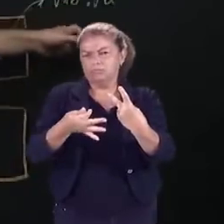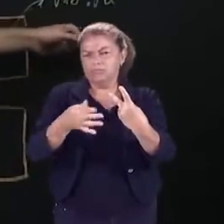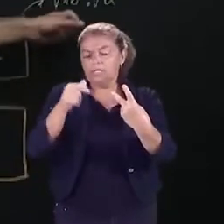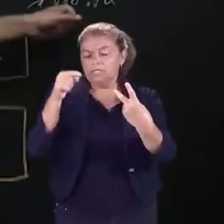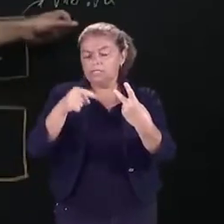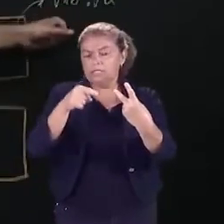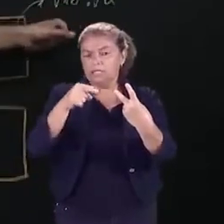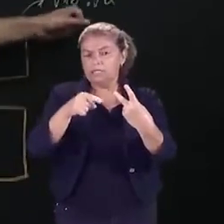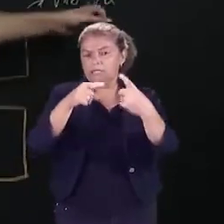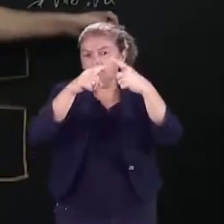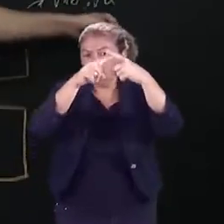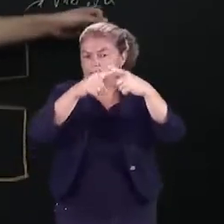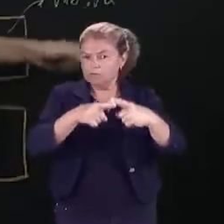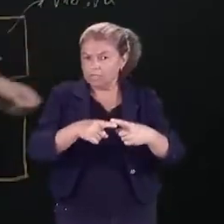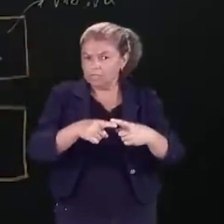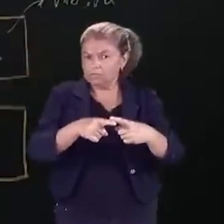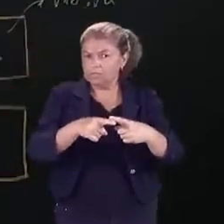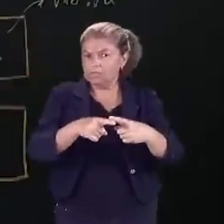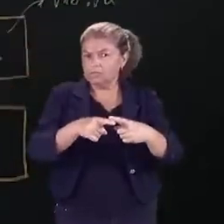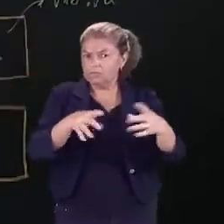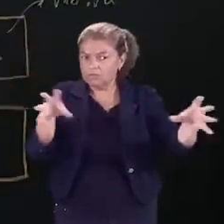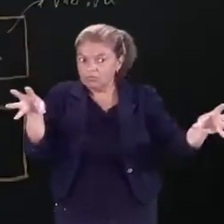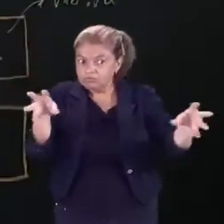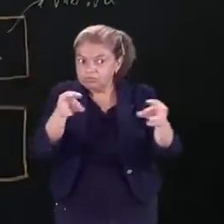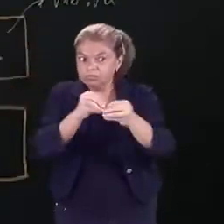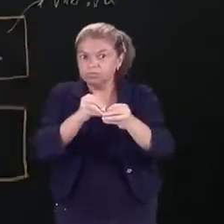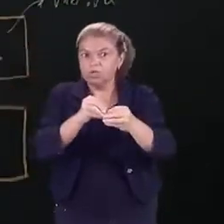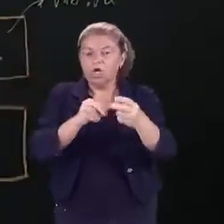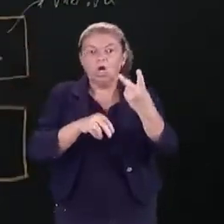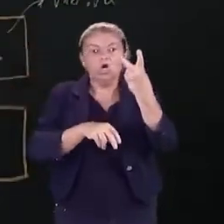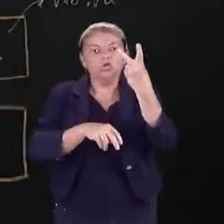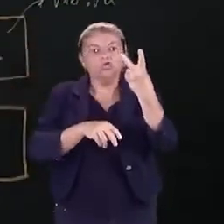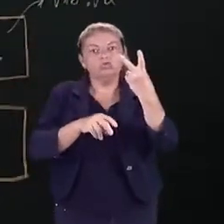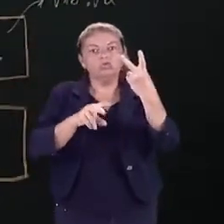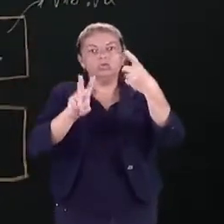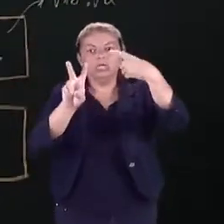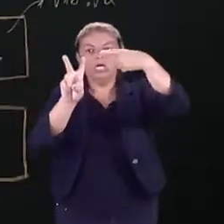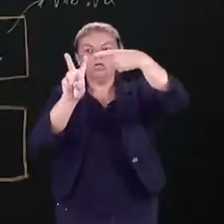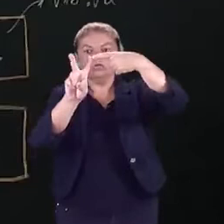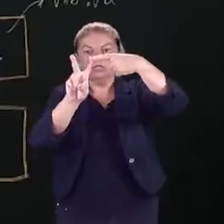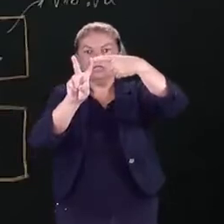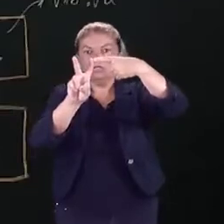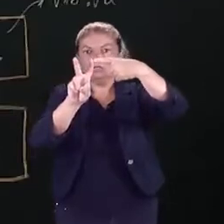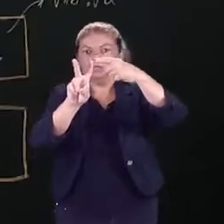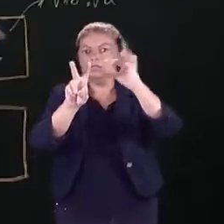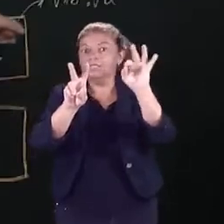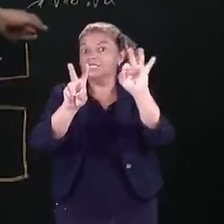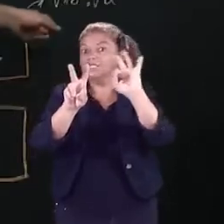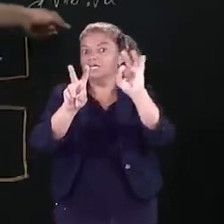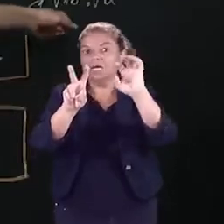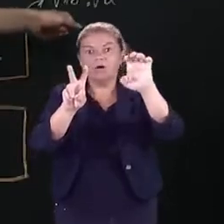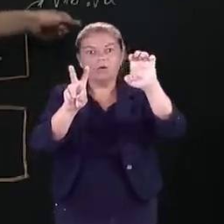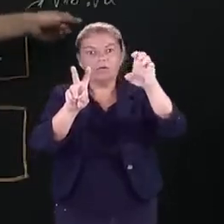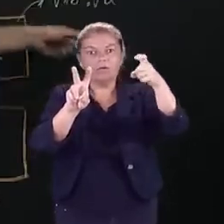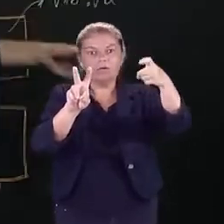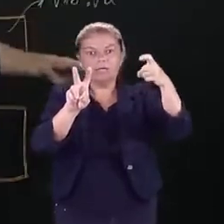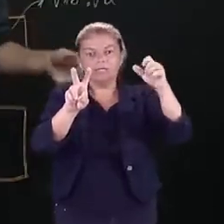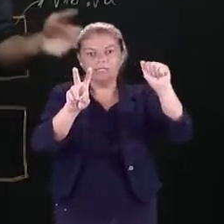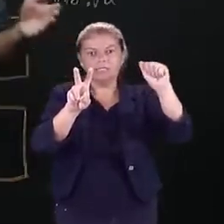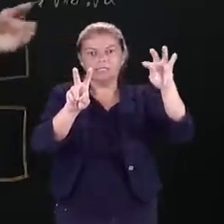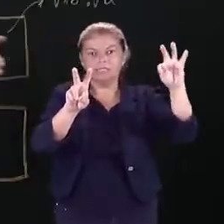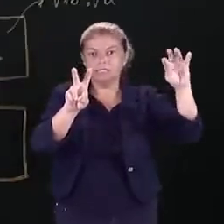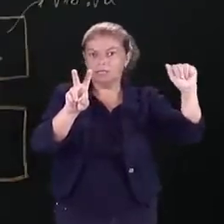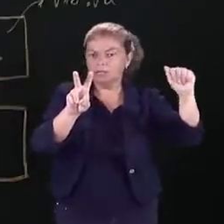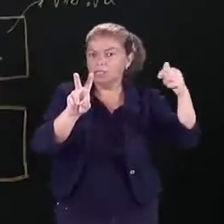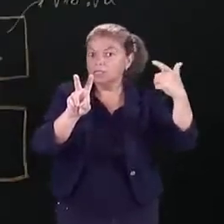multiplicação eu estou envolvendo duas raiz quadradas não exatas. Até porque não existe nenhum